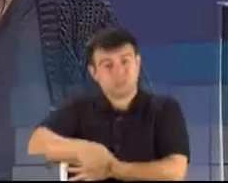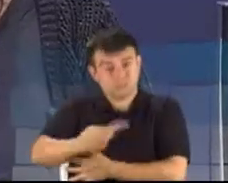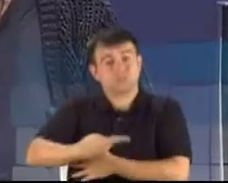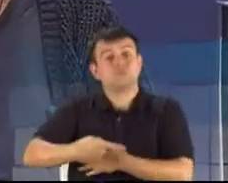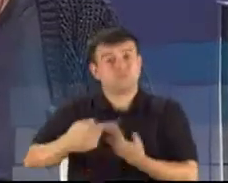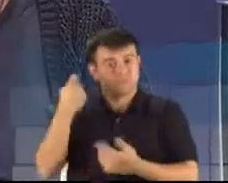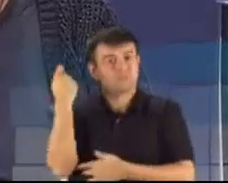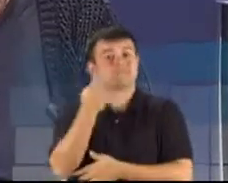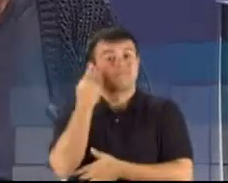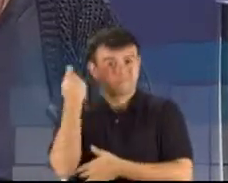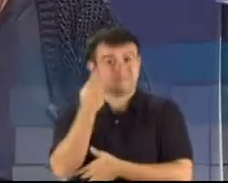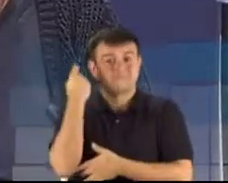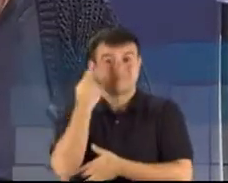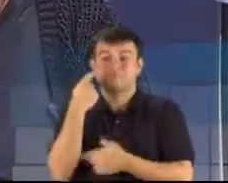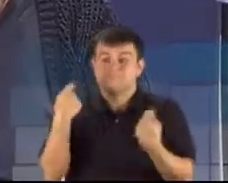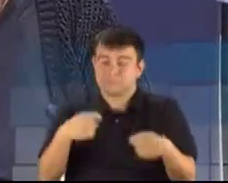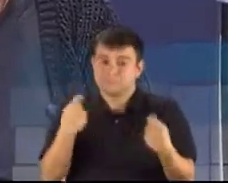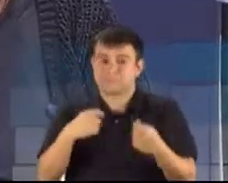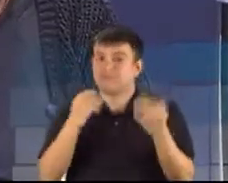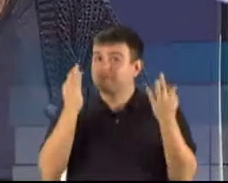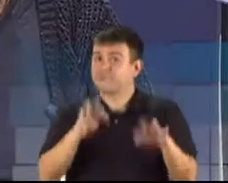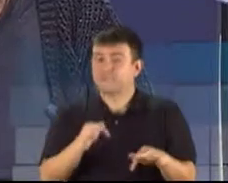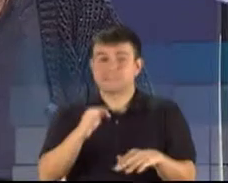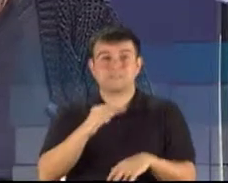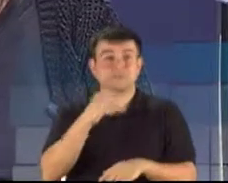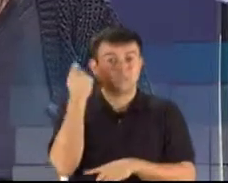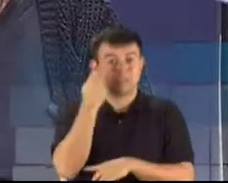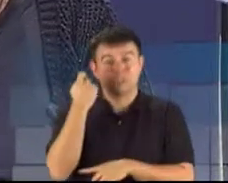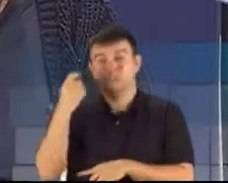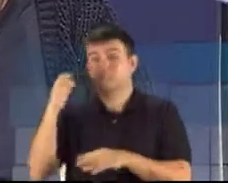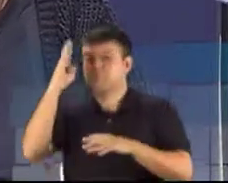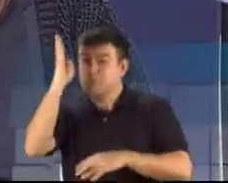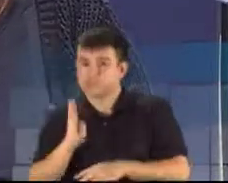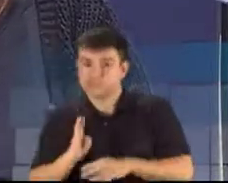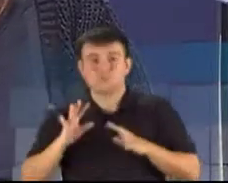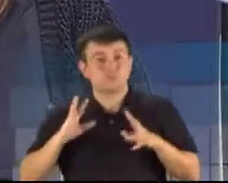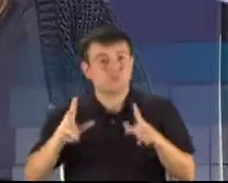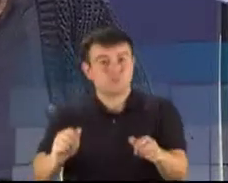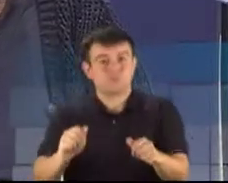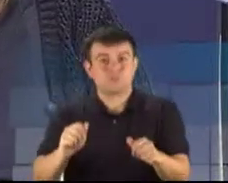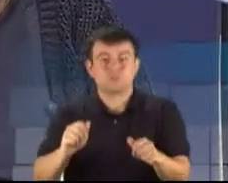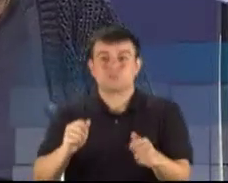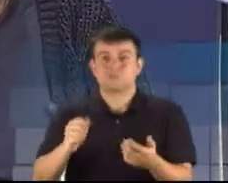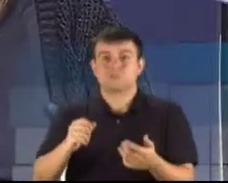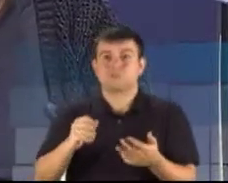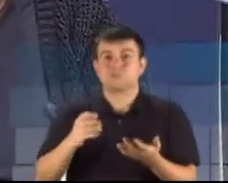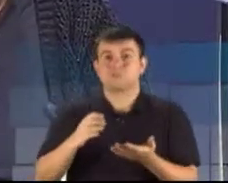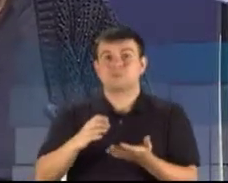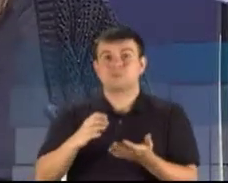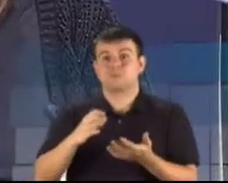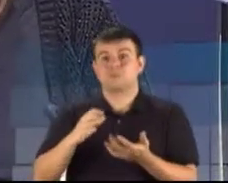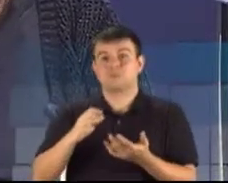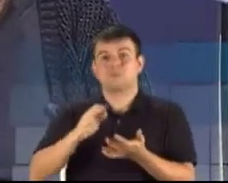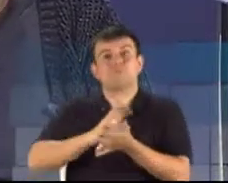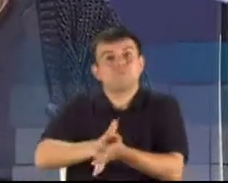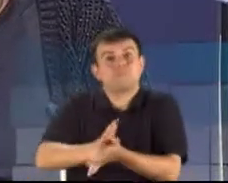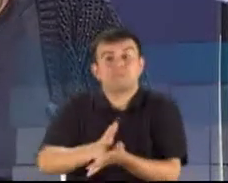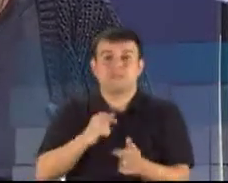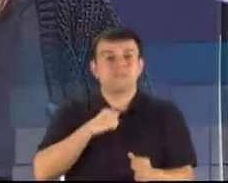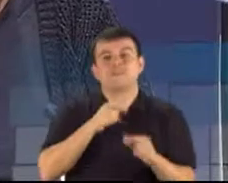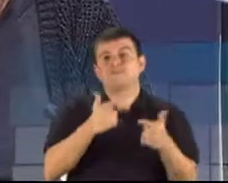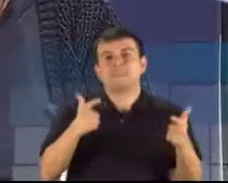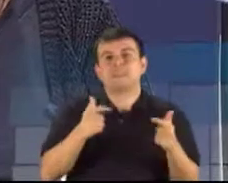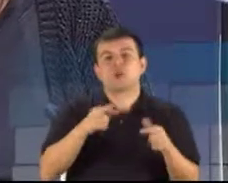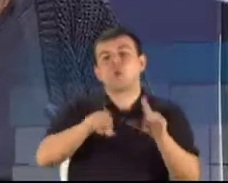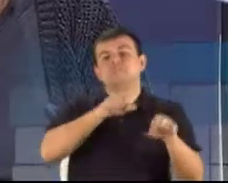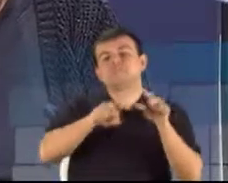o Rio Grande e o Brasil da homofobia e do racismo. Ninguém tem opção sexual, as pessoas têm orientação sexual. E esse